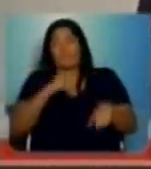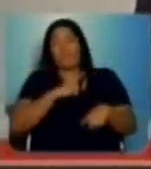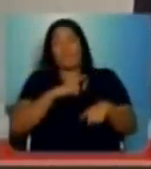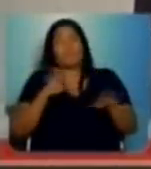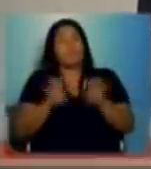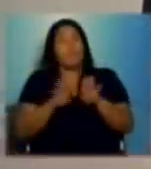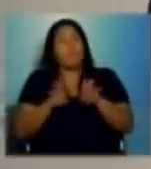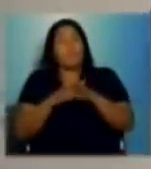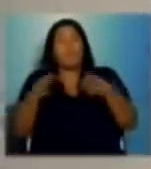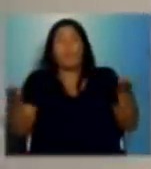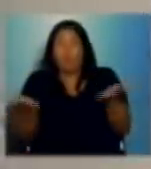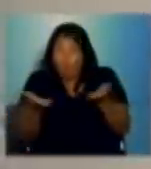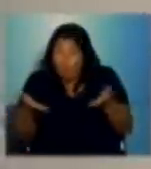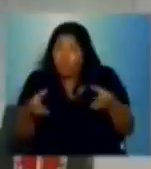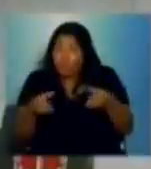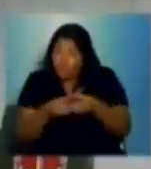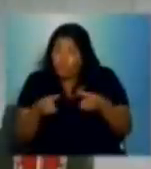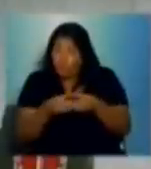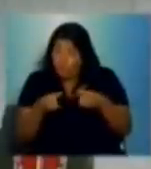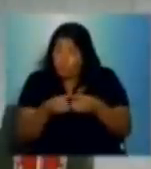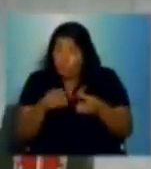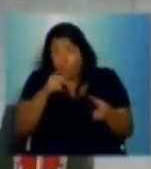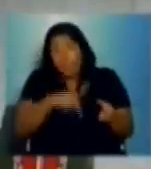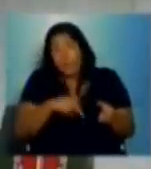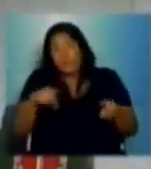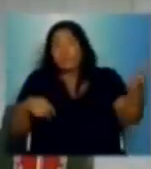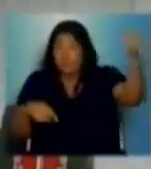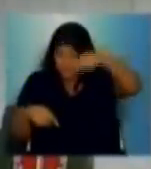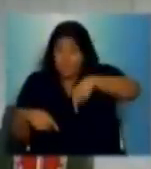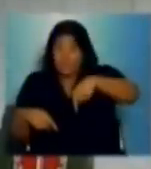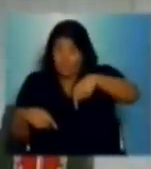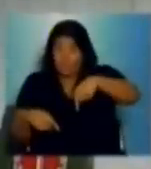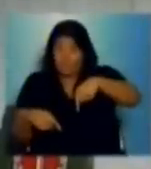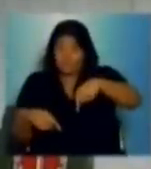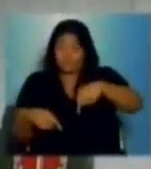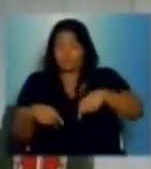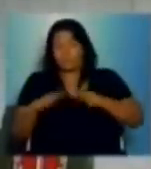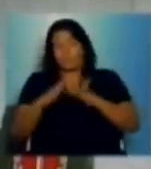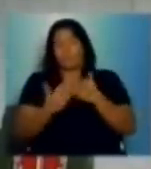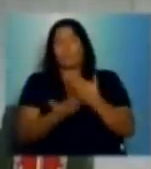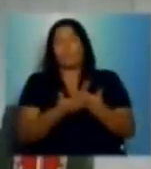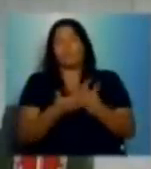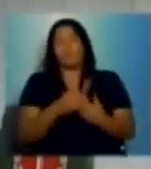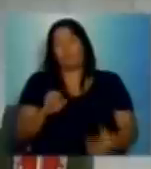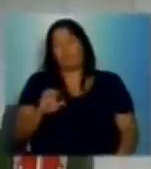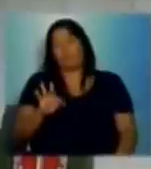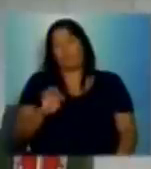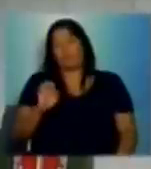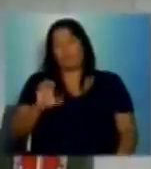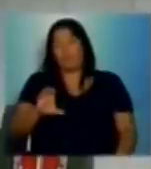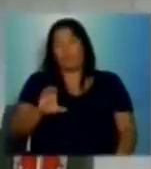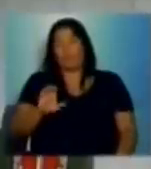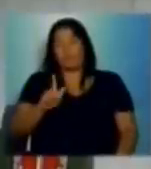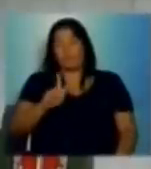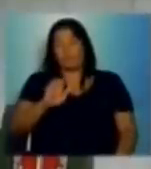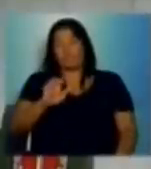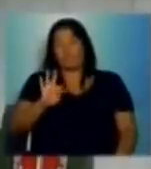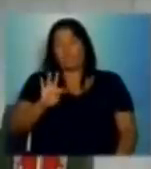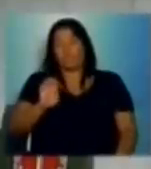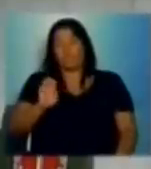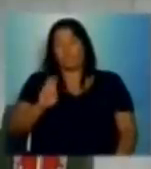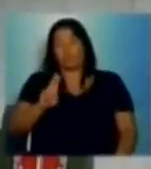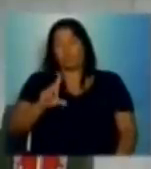comissão de professores do Centro Paula Souza, da ETEX Getúlio Vargas, que é uma das ETEX mais combativas que nós temos. É